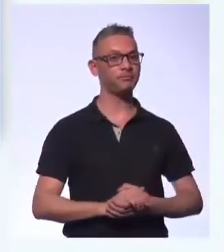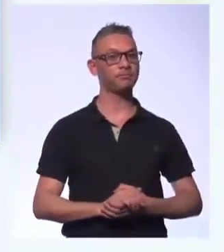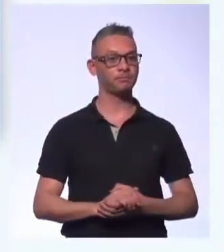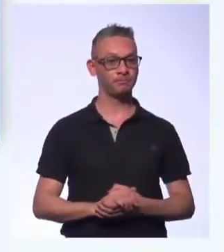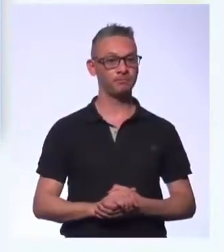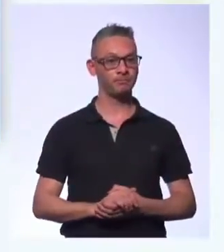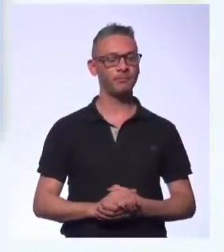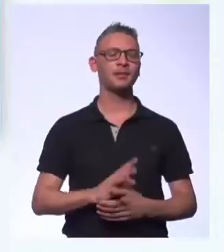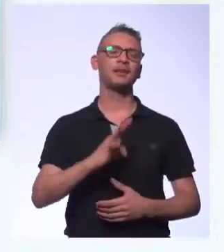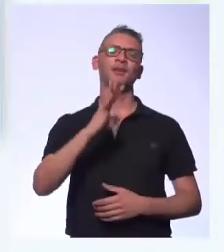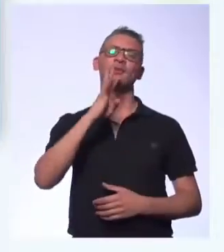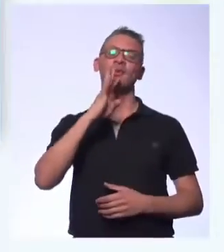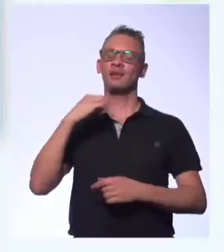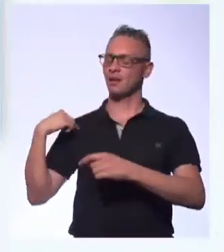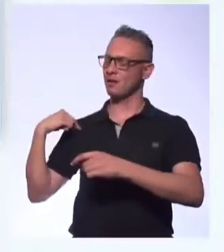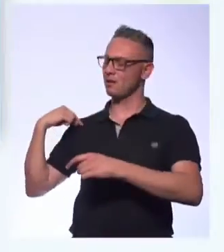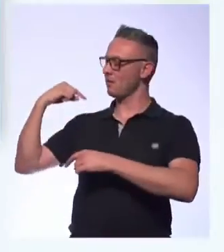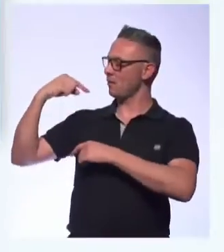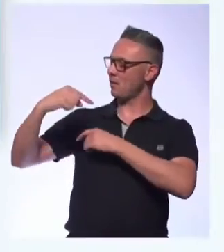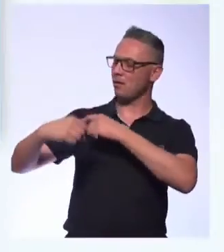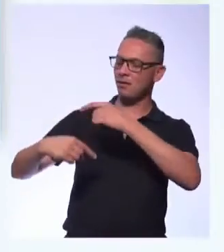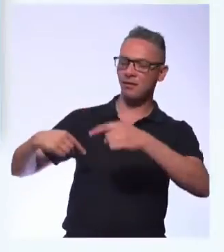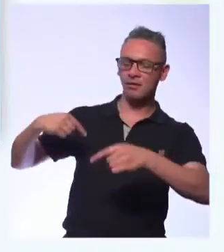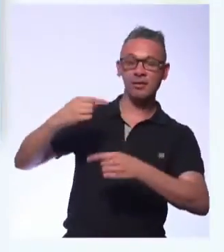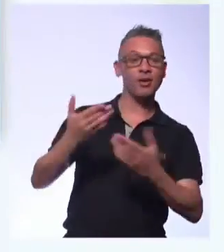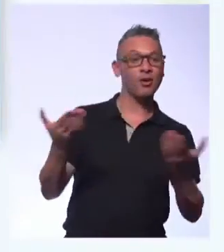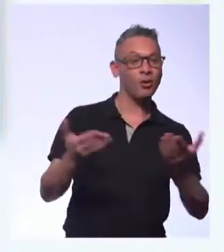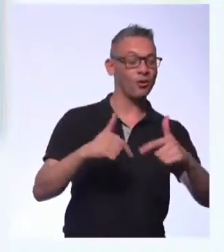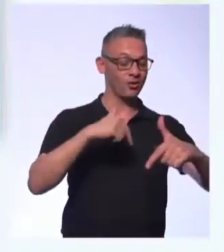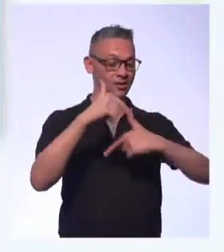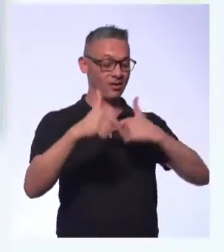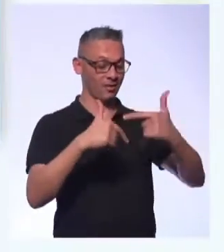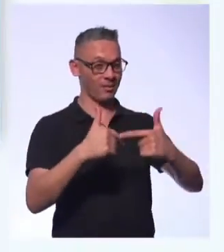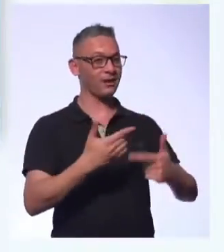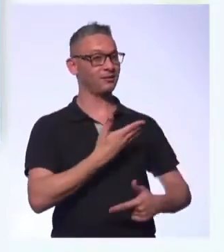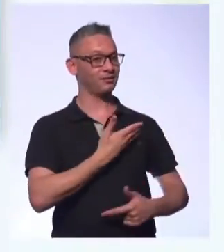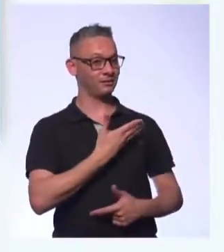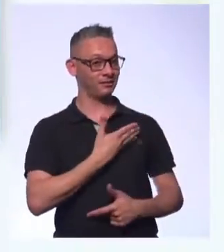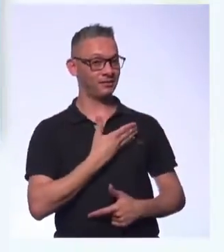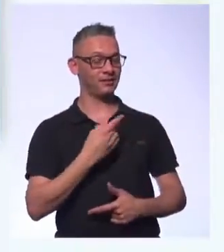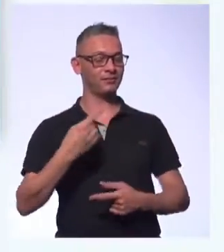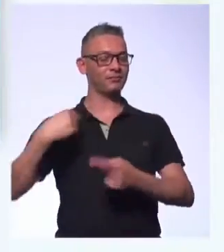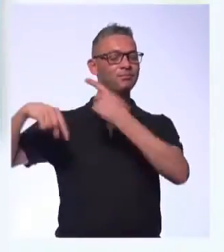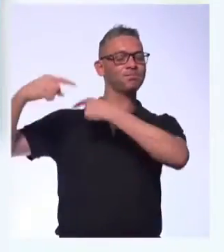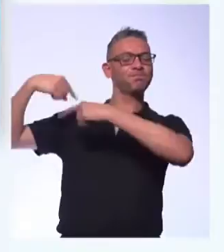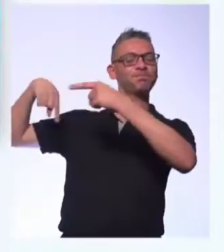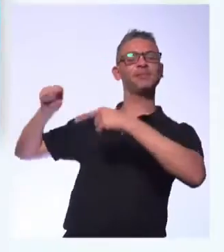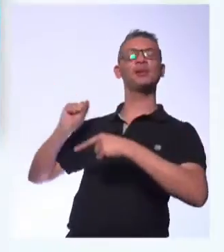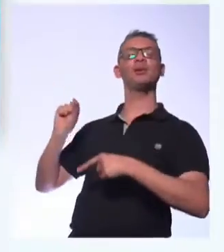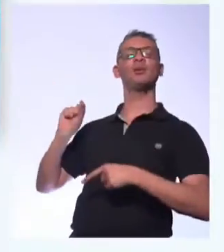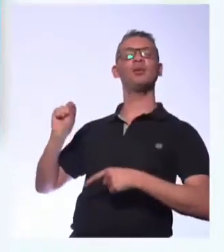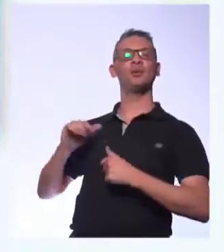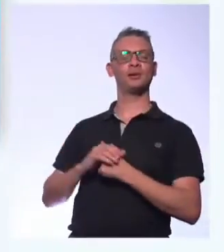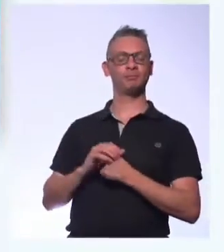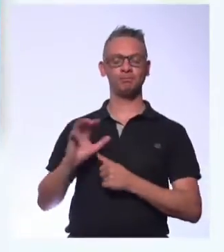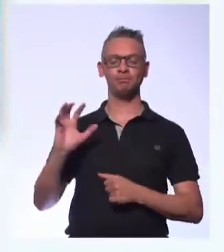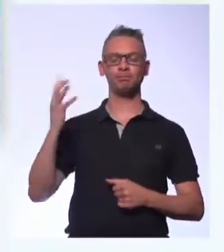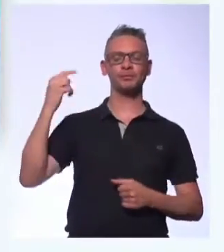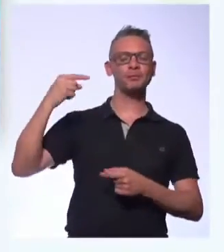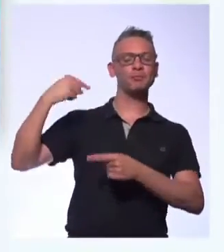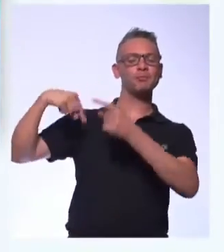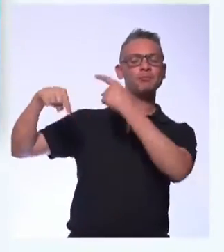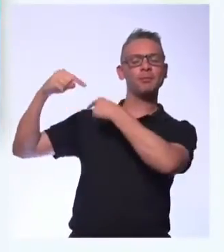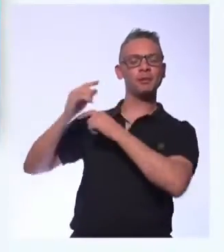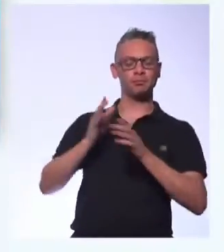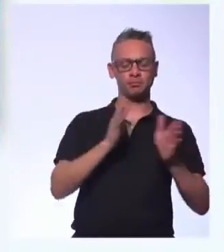Para conhecer as gerações que hoje são colegas de trabalho, nós agora vamos voltar na linha do tempo. Nos acontecimentos de